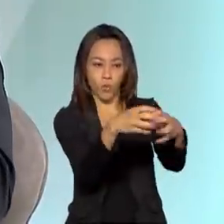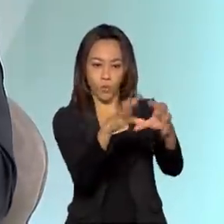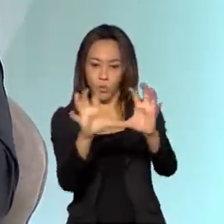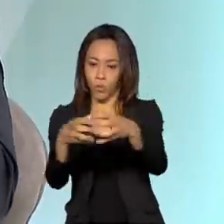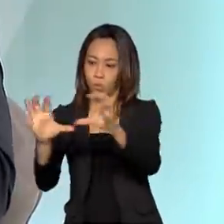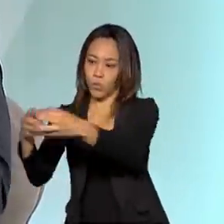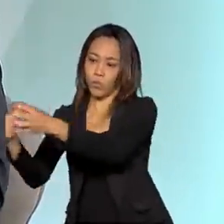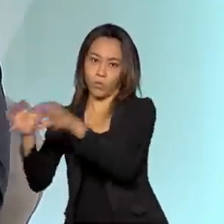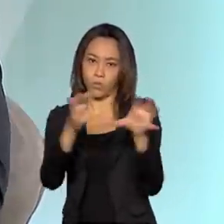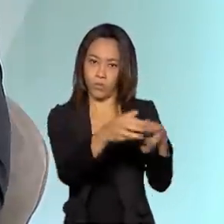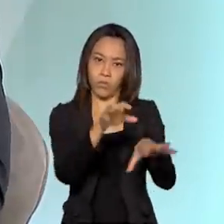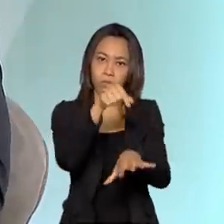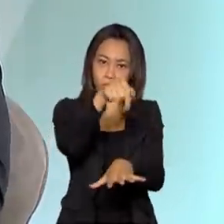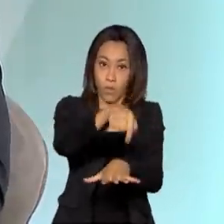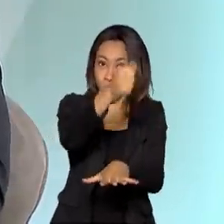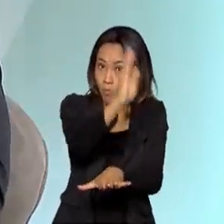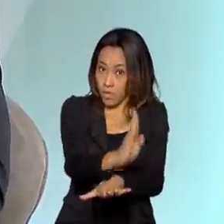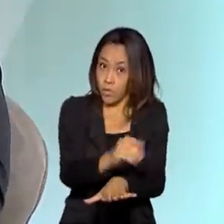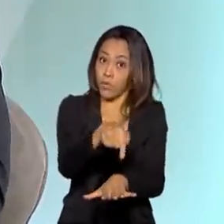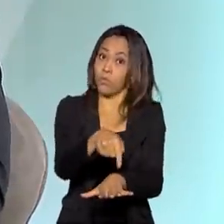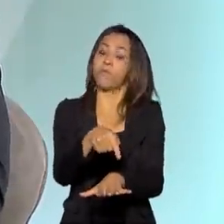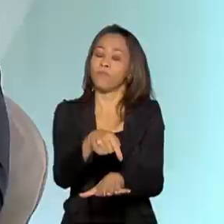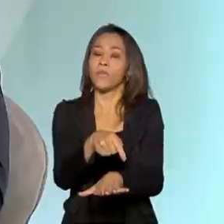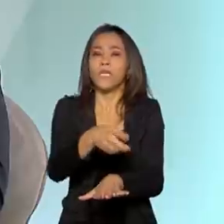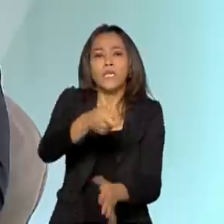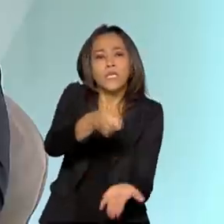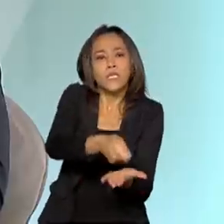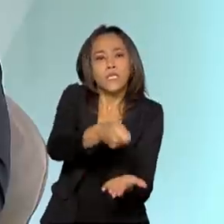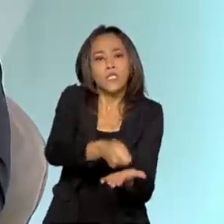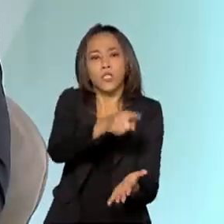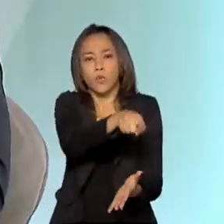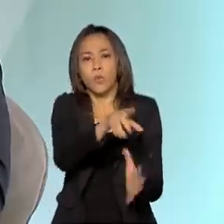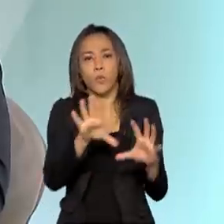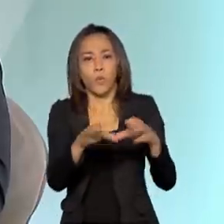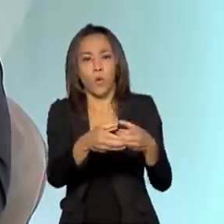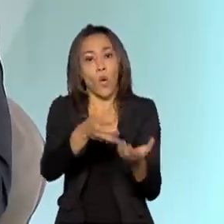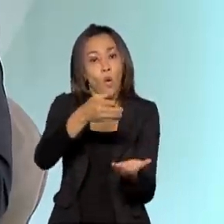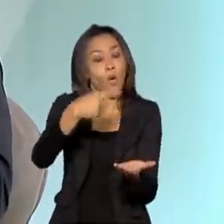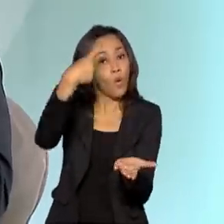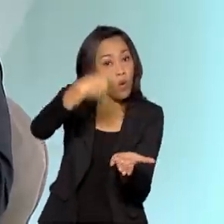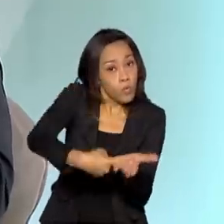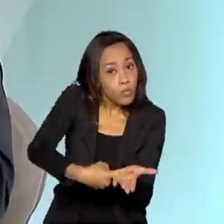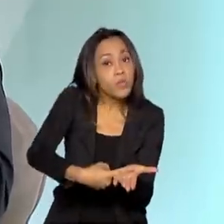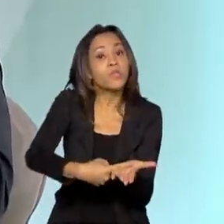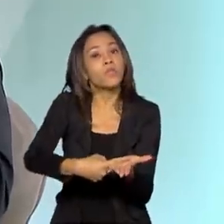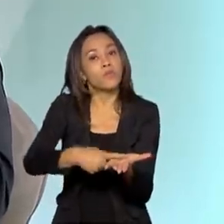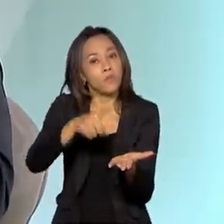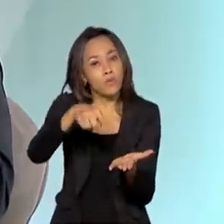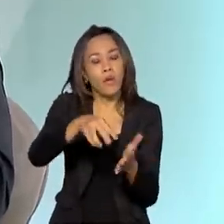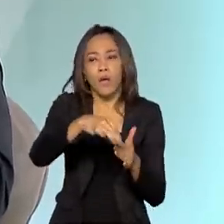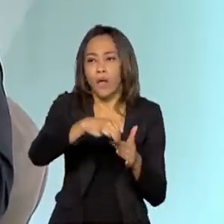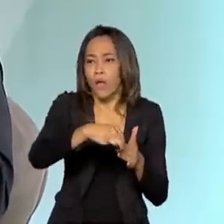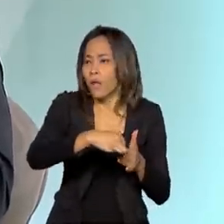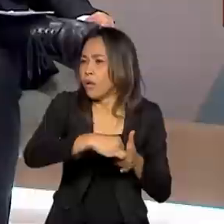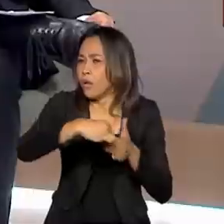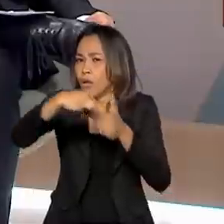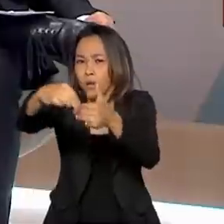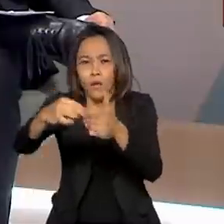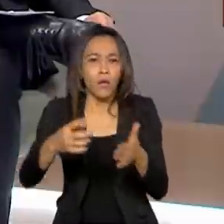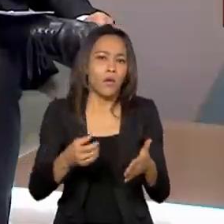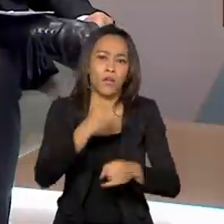MHz nacionais, exigindo aqui compromissos de transporte de dados de alta capacidade,